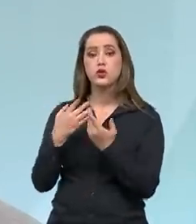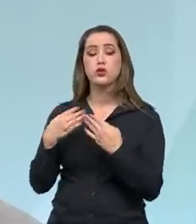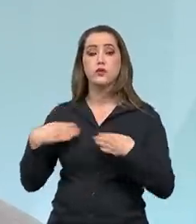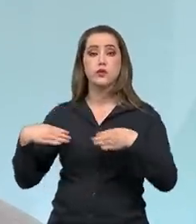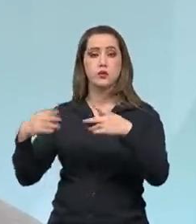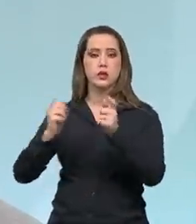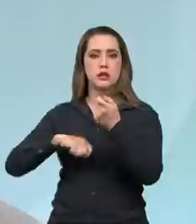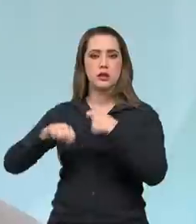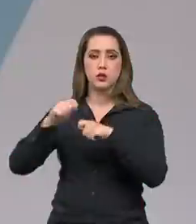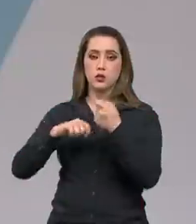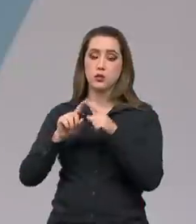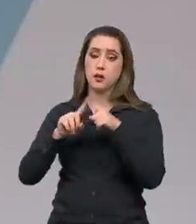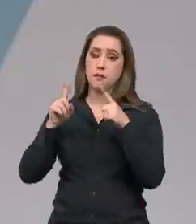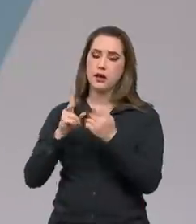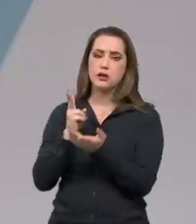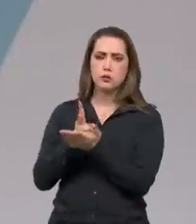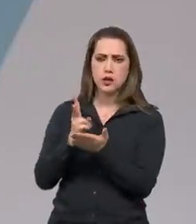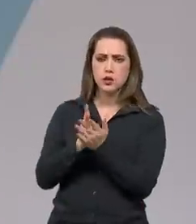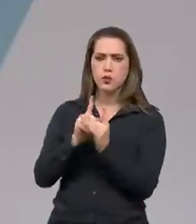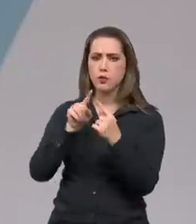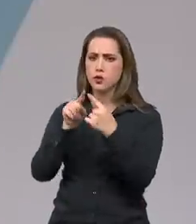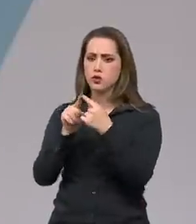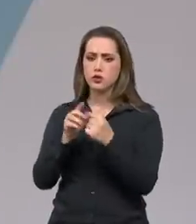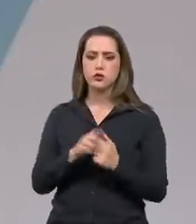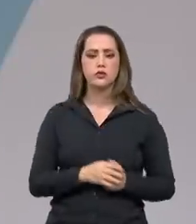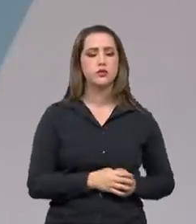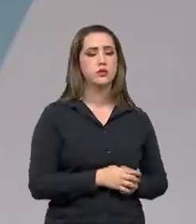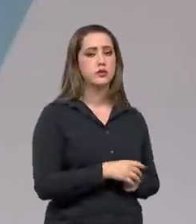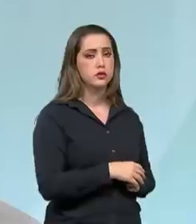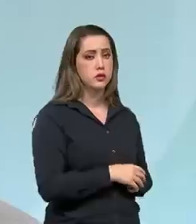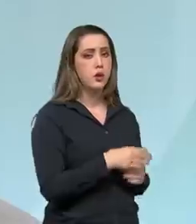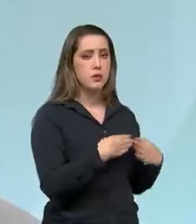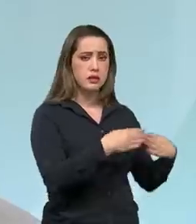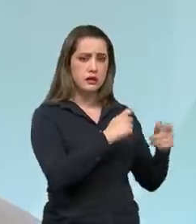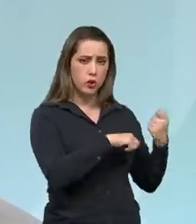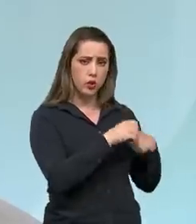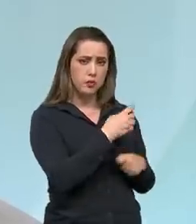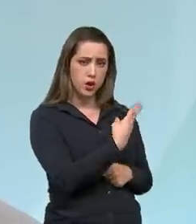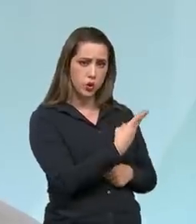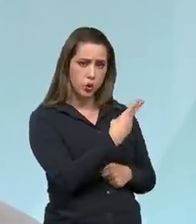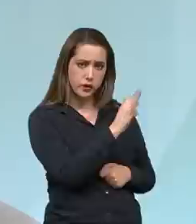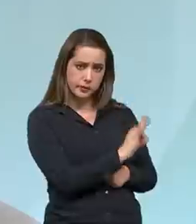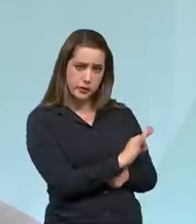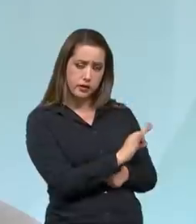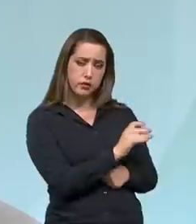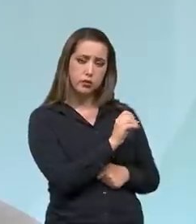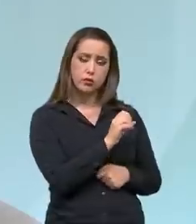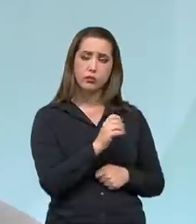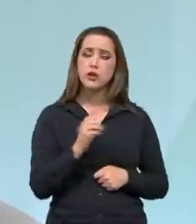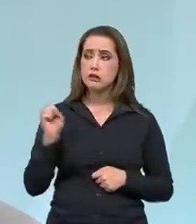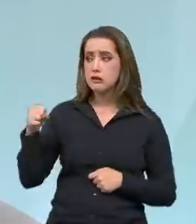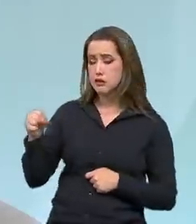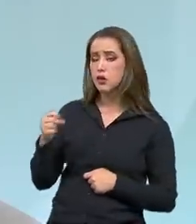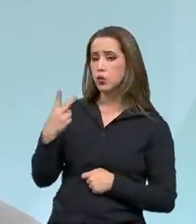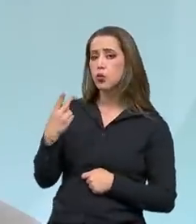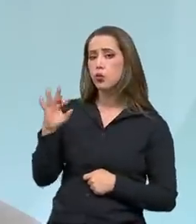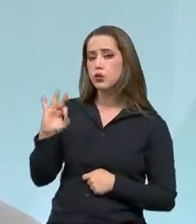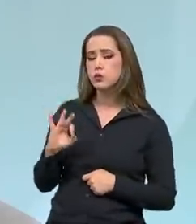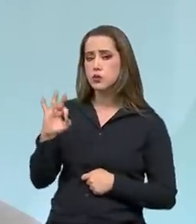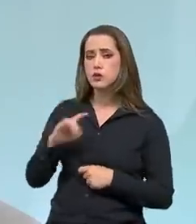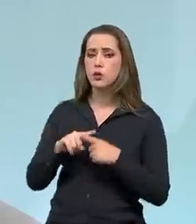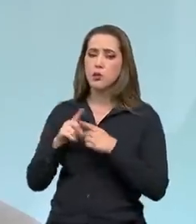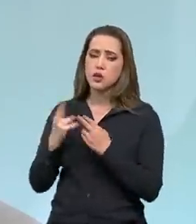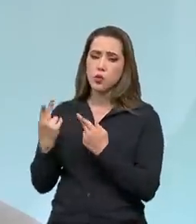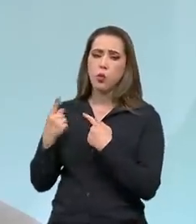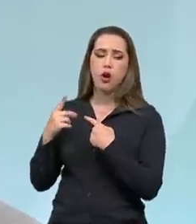Ministério da Economia, mas na mesma tendência. Que é de 2%, né? De 2% no Ministério da Economia, mas na mesma tendência, de que tanto o